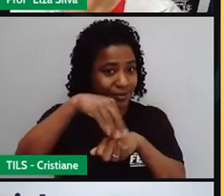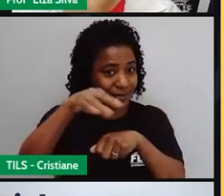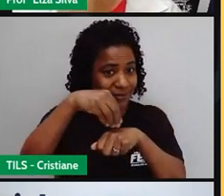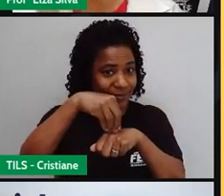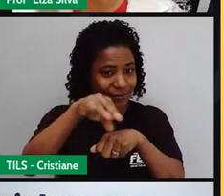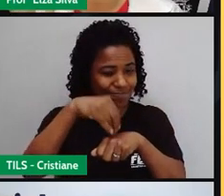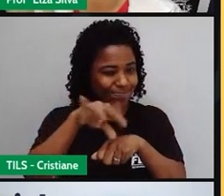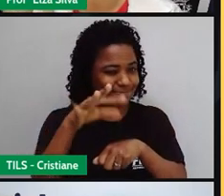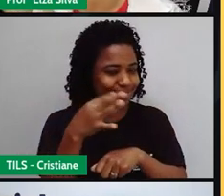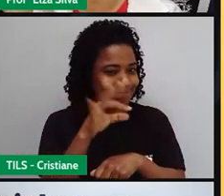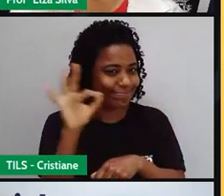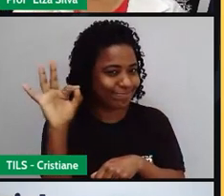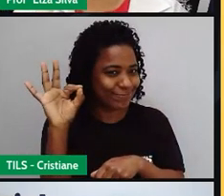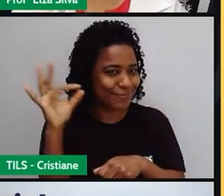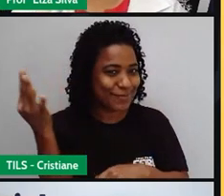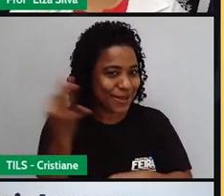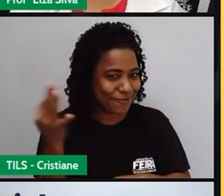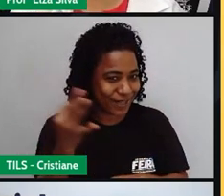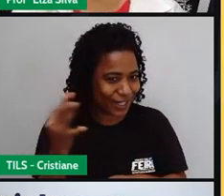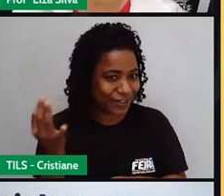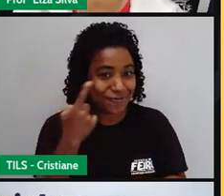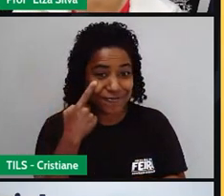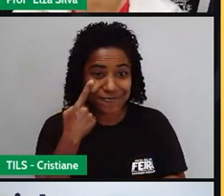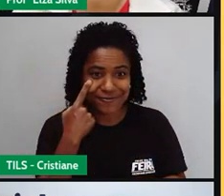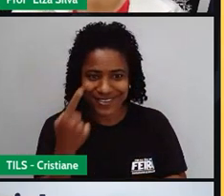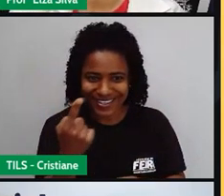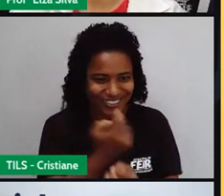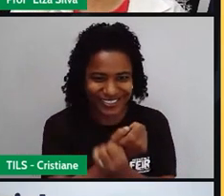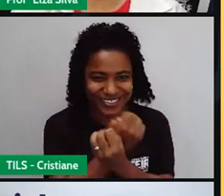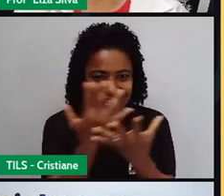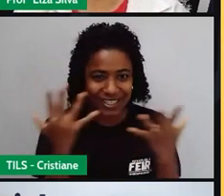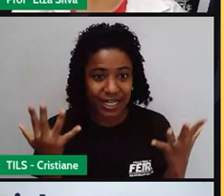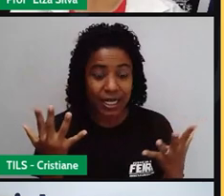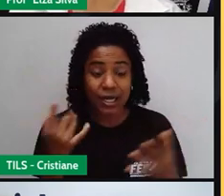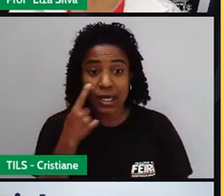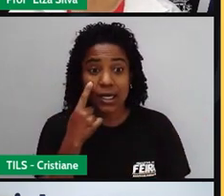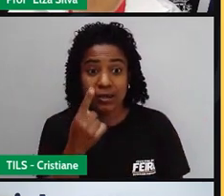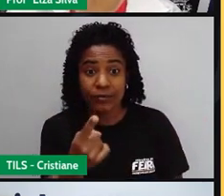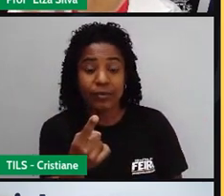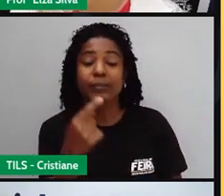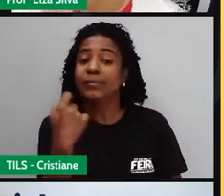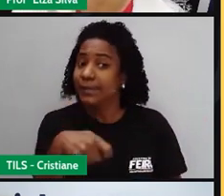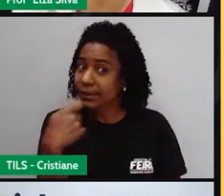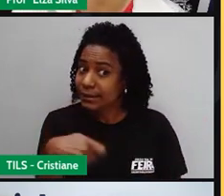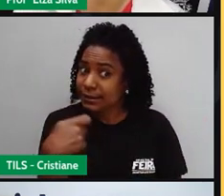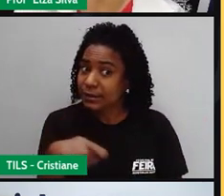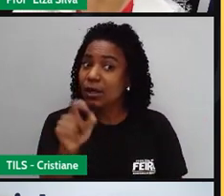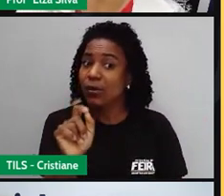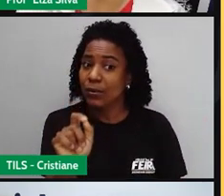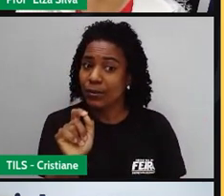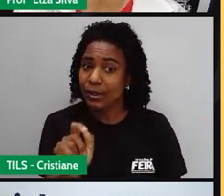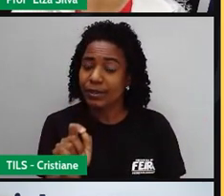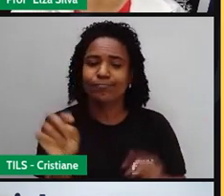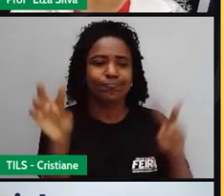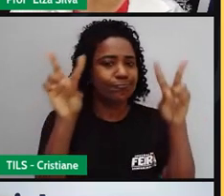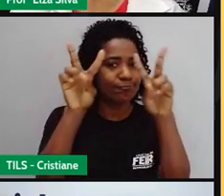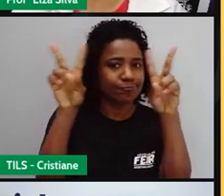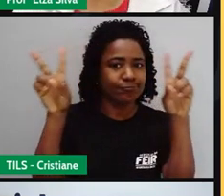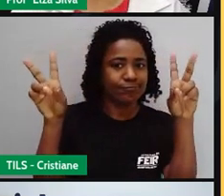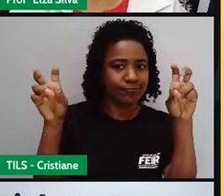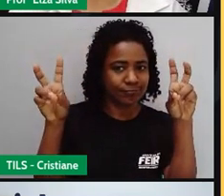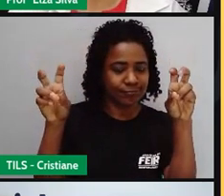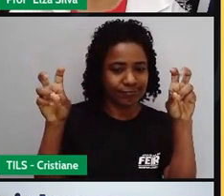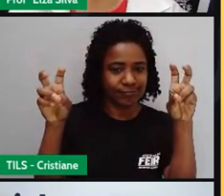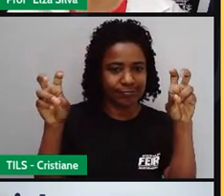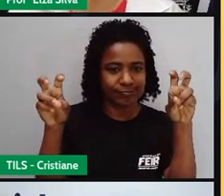inglês, fica ó, maravilhoso, wonderful. Class exercise, você vai utilizar esse título para